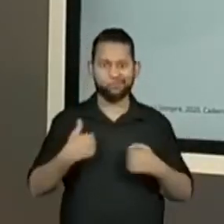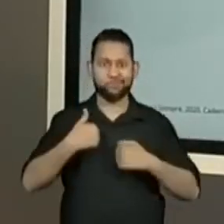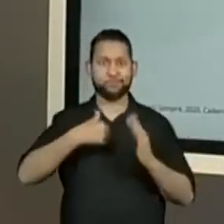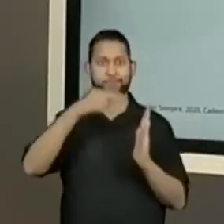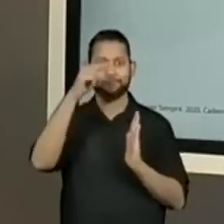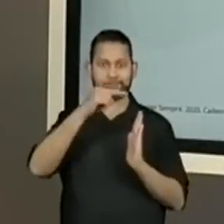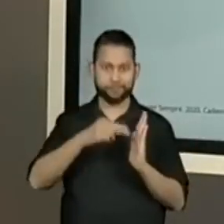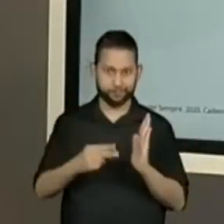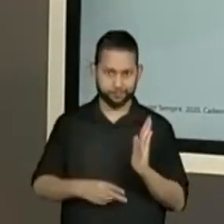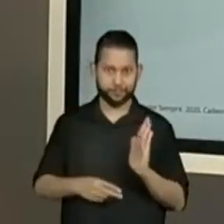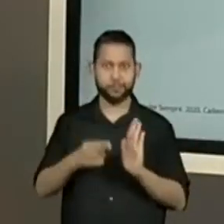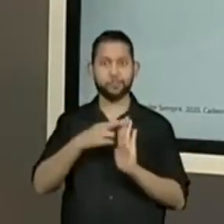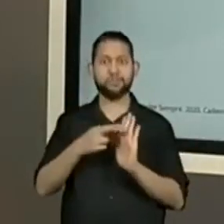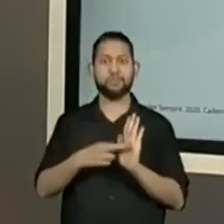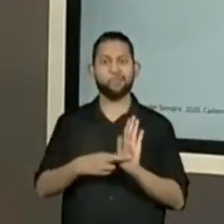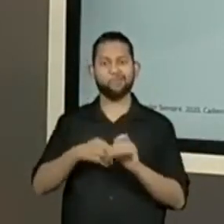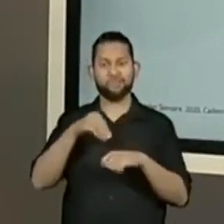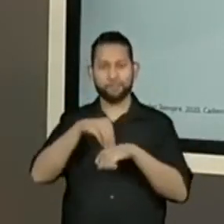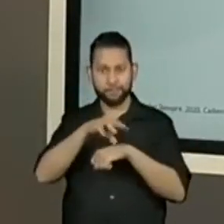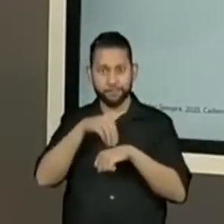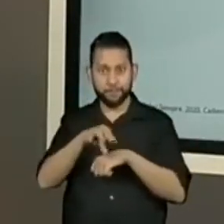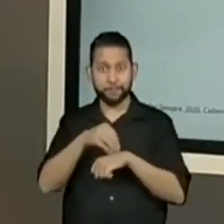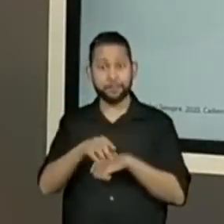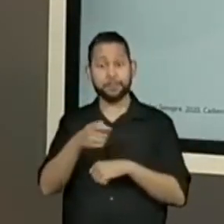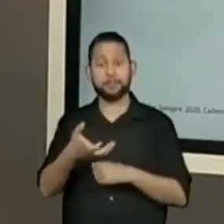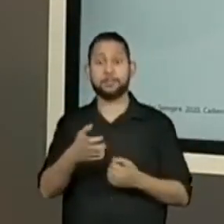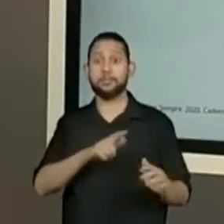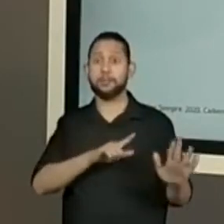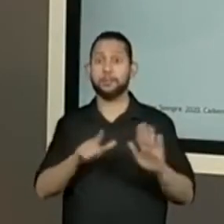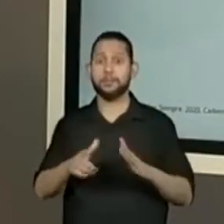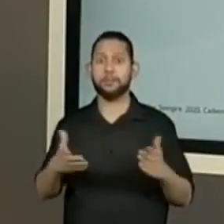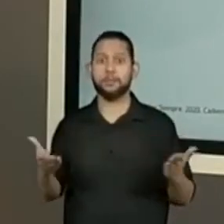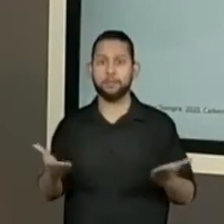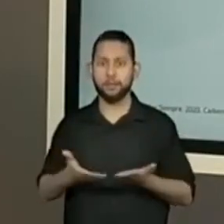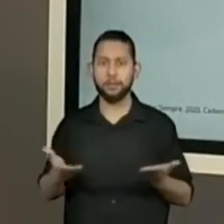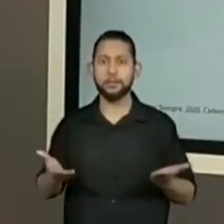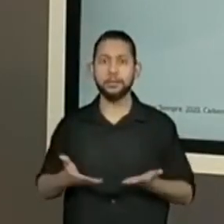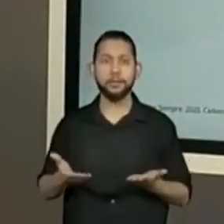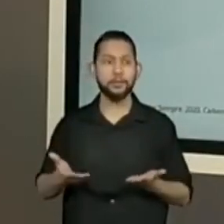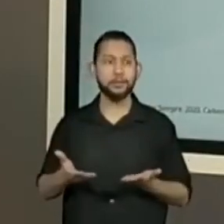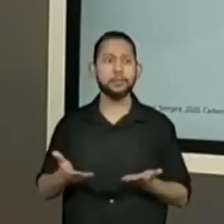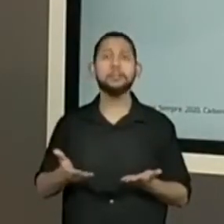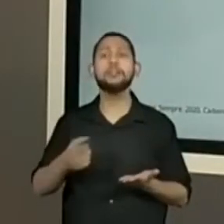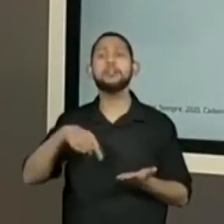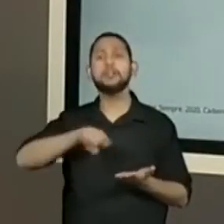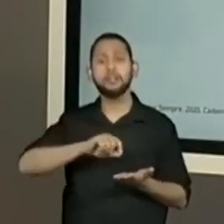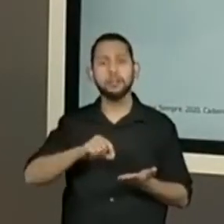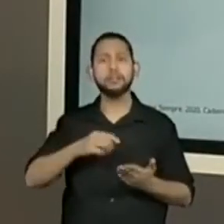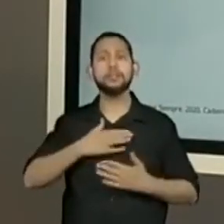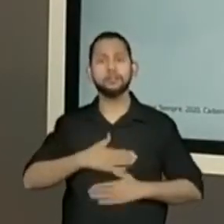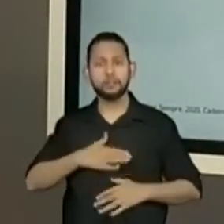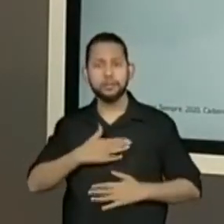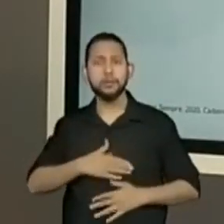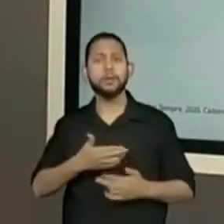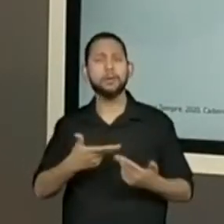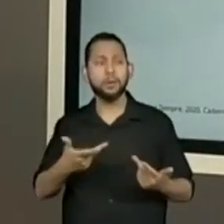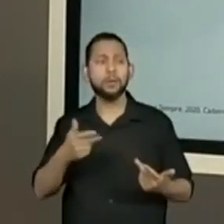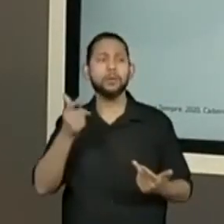regras do pique-bandeira, lembrando que essa semana a gente vai estar conhecendo, né? A gente vai estar conhecendo